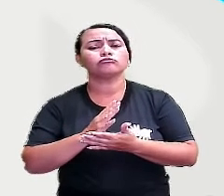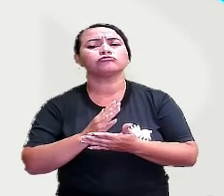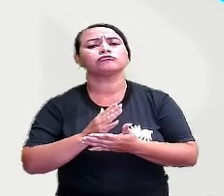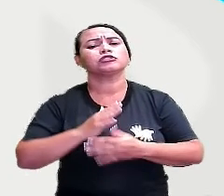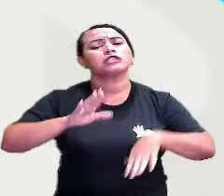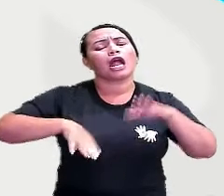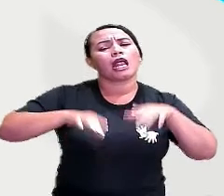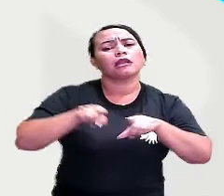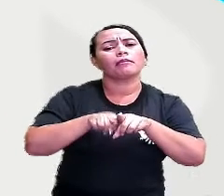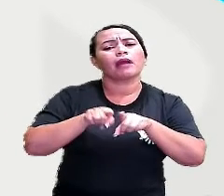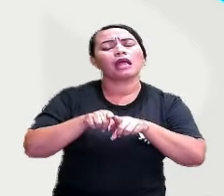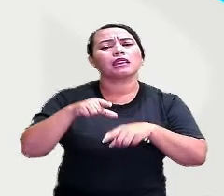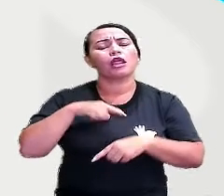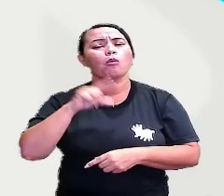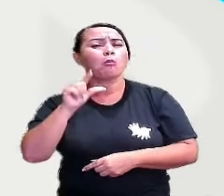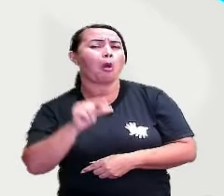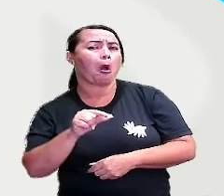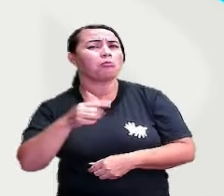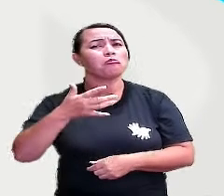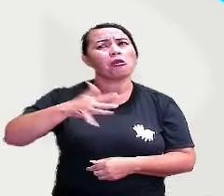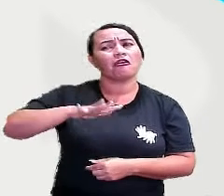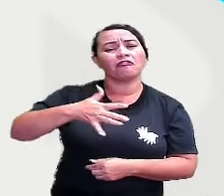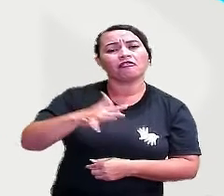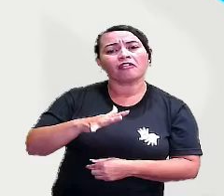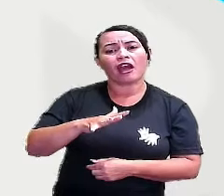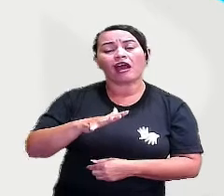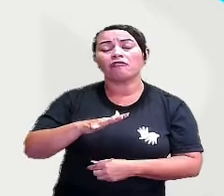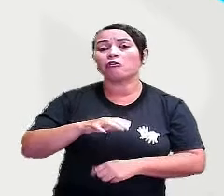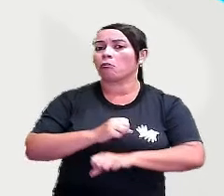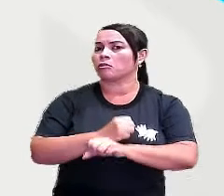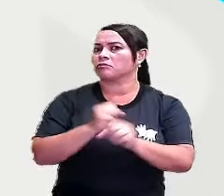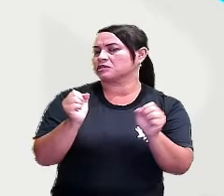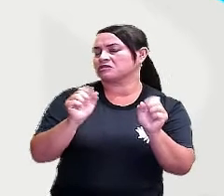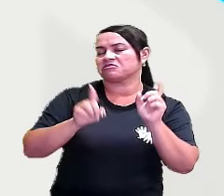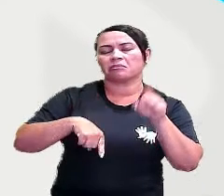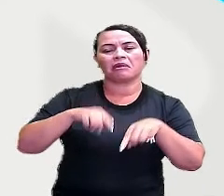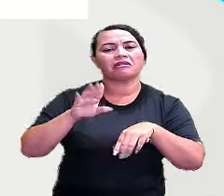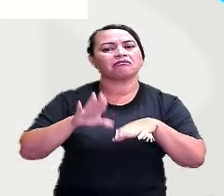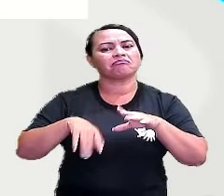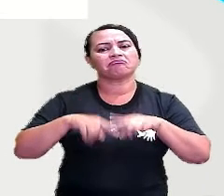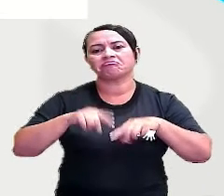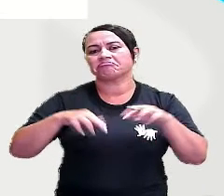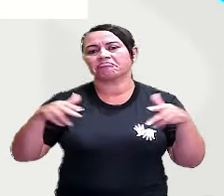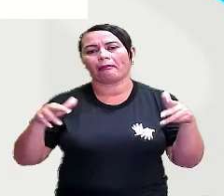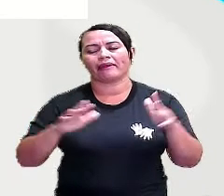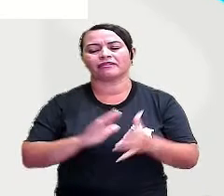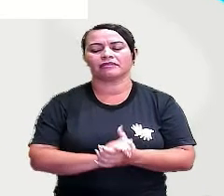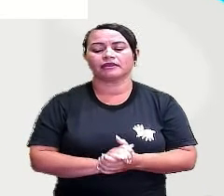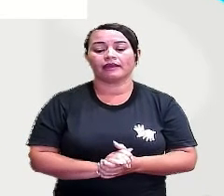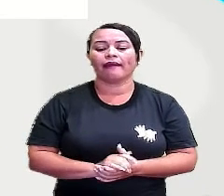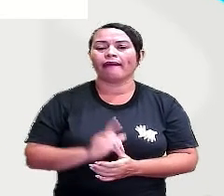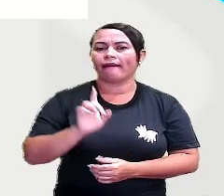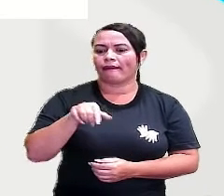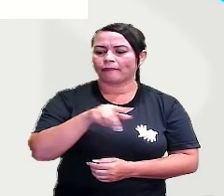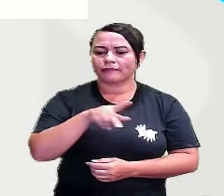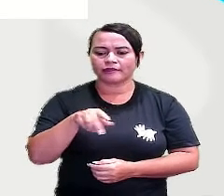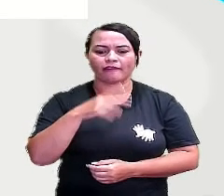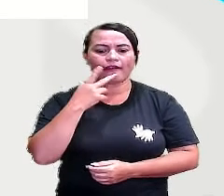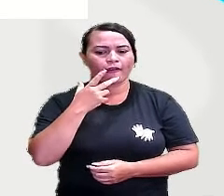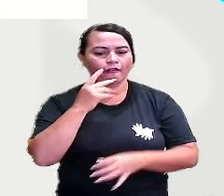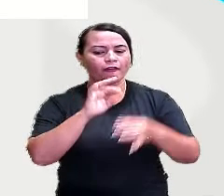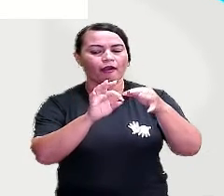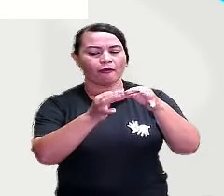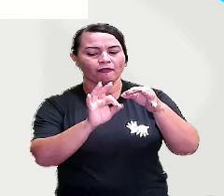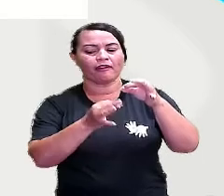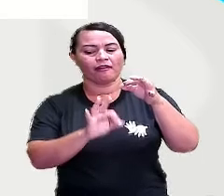pouco ou muito provável, improvável ou impossível. É, professora, a senhora falou,